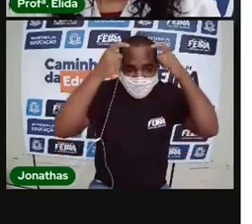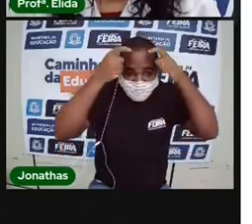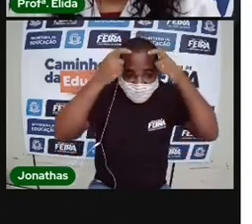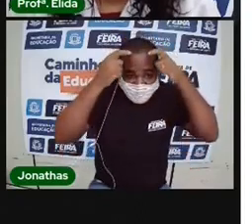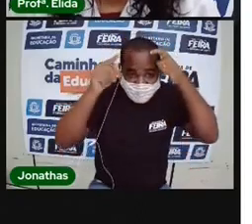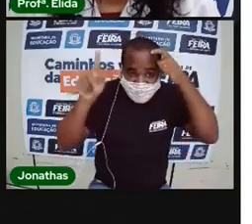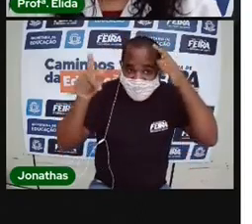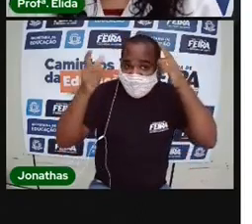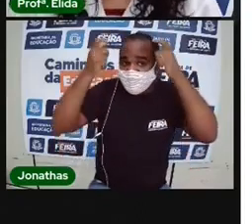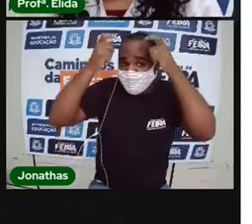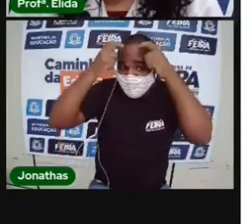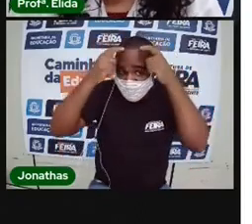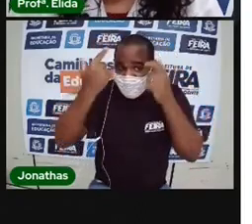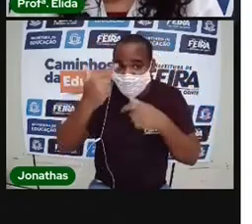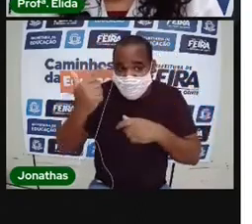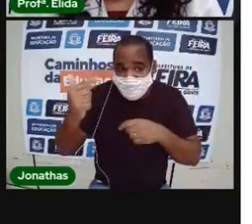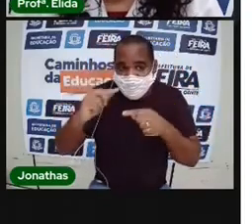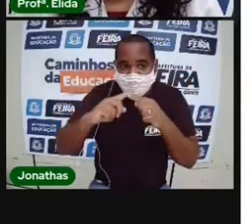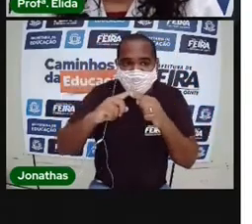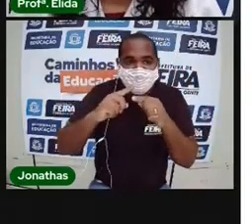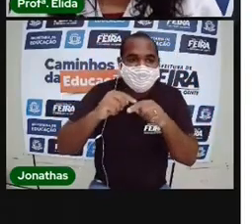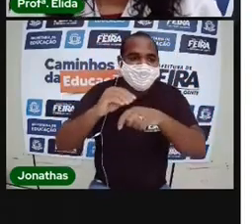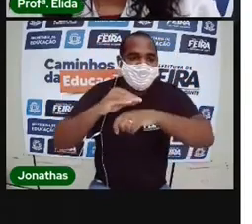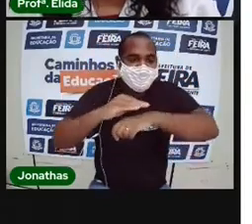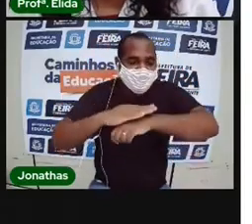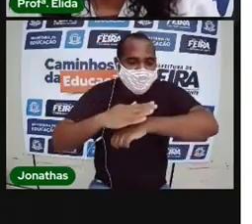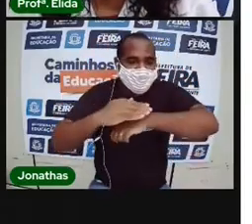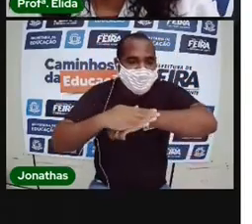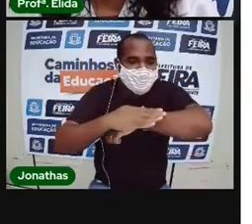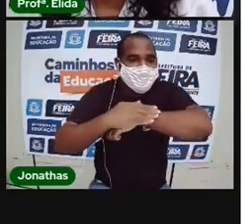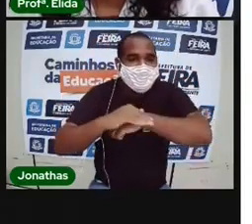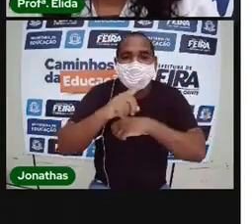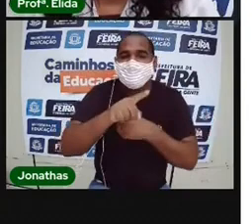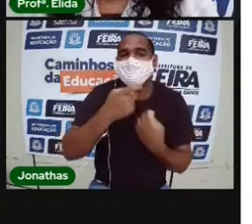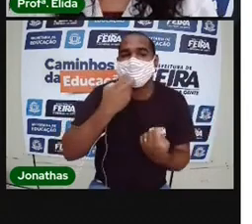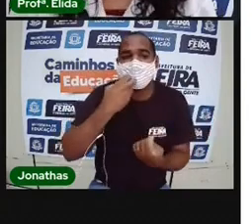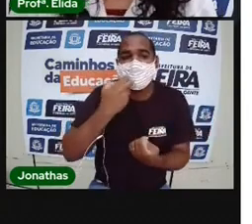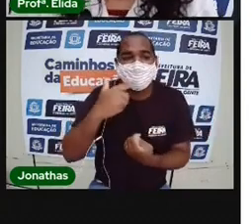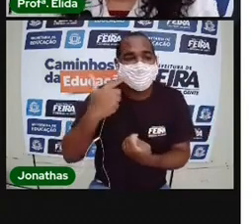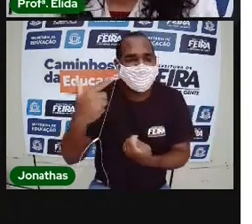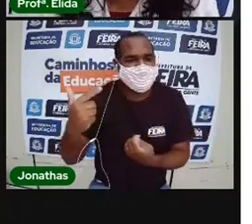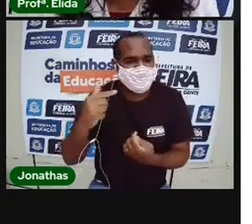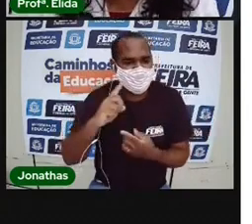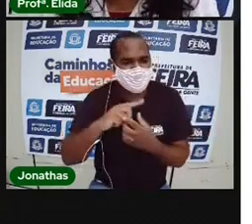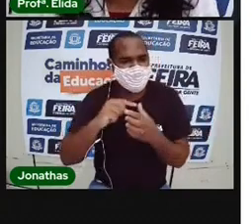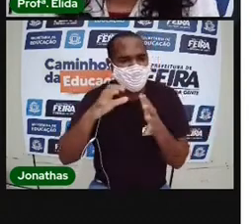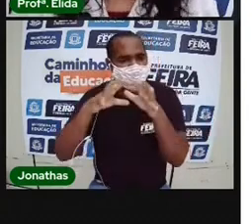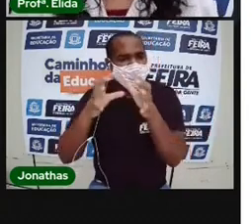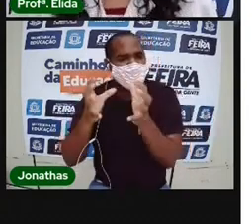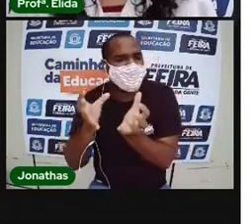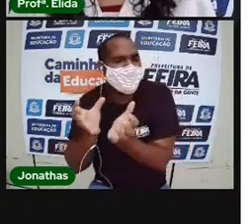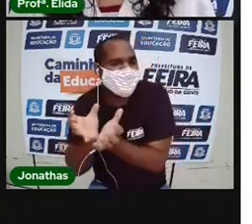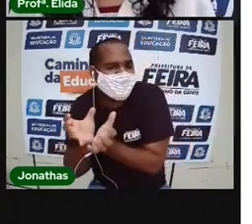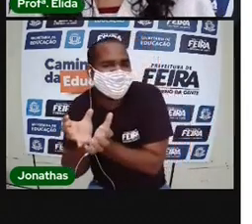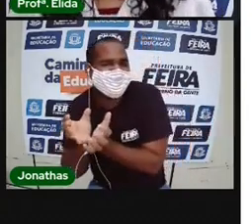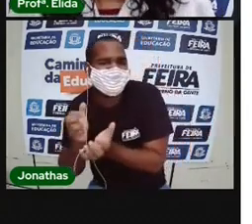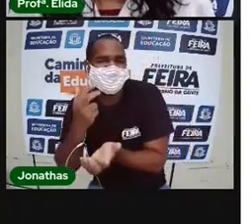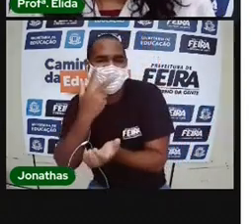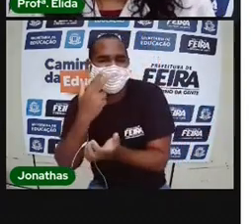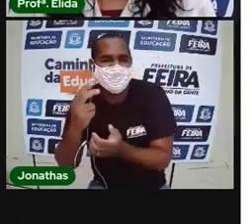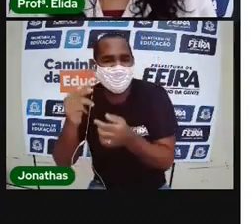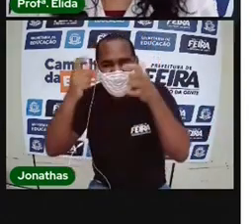mas não é rei? Tem escamas, mas não é peixe? É uma abóbora? É uma